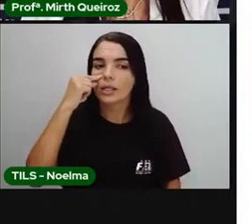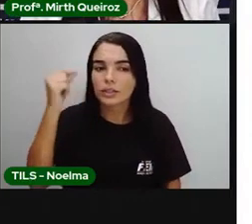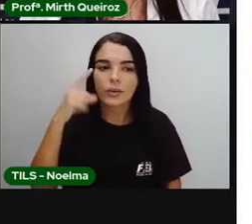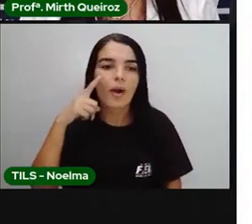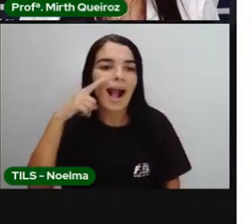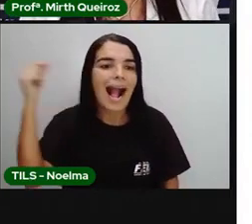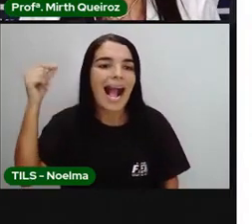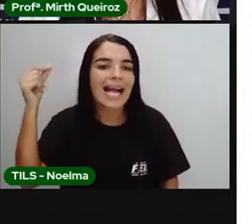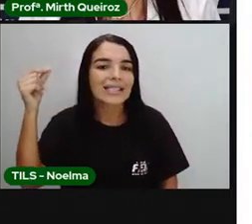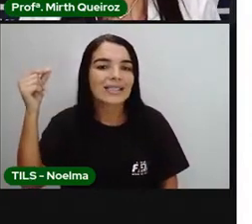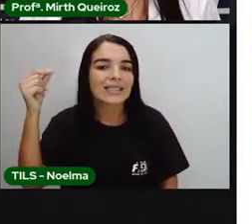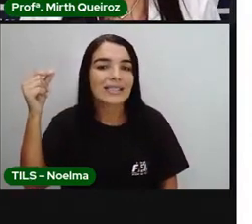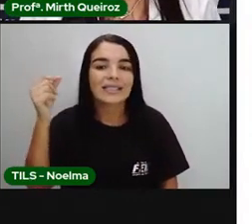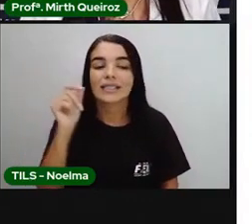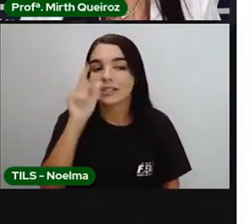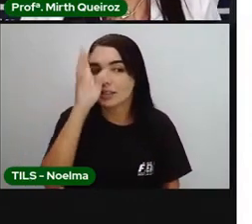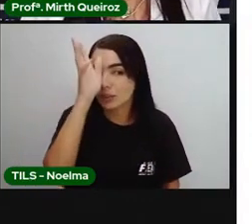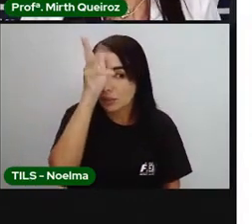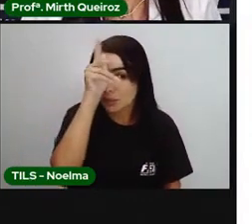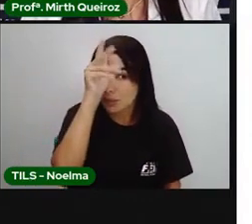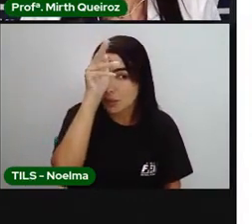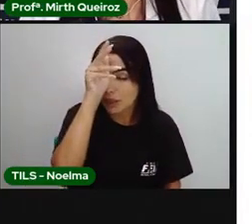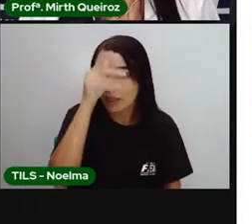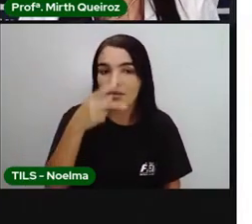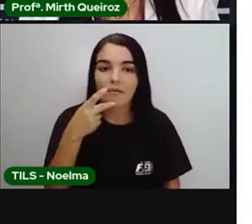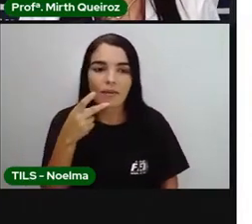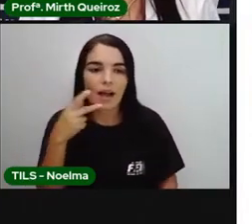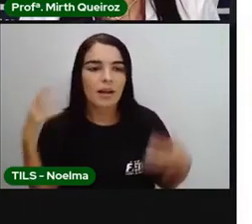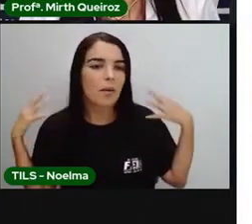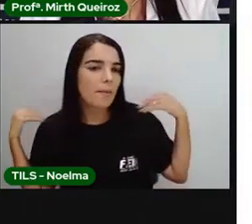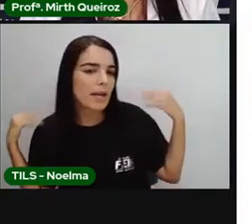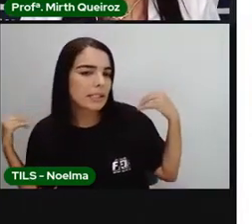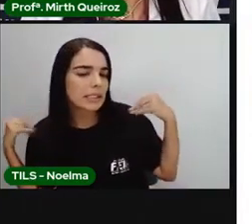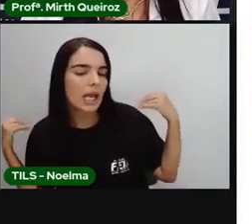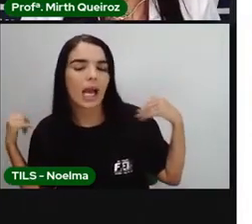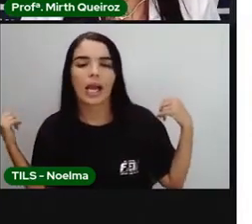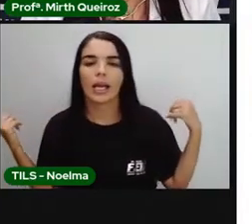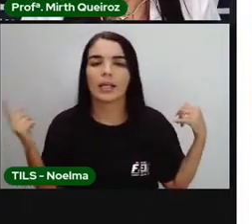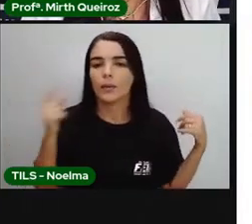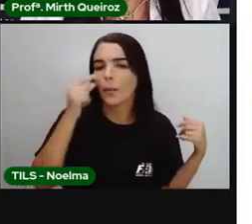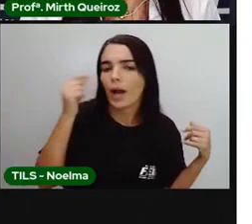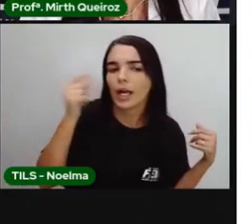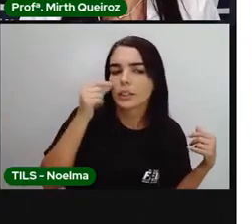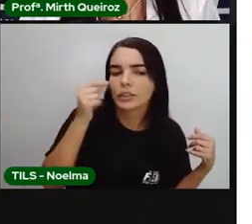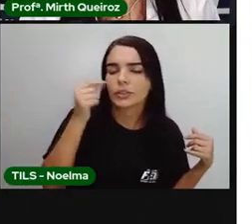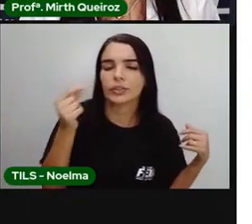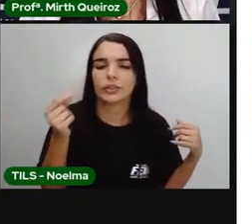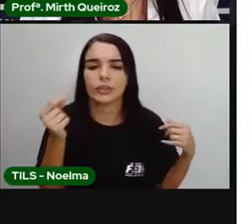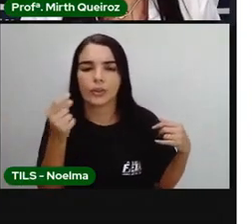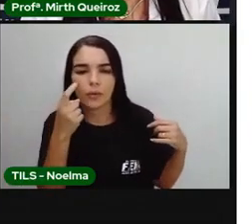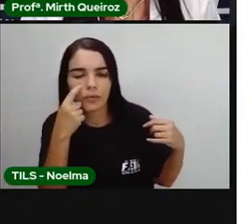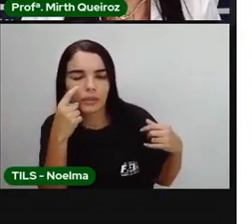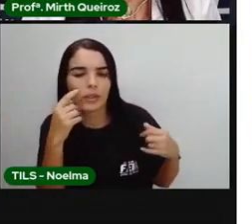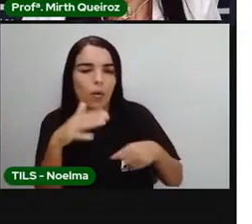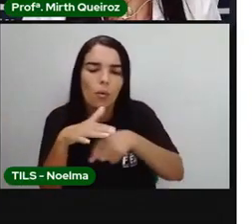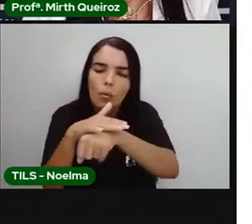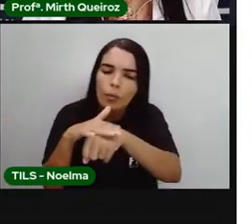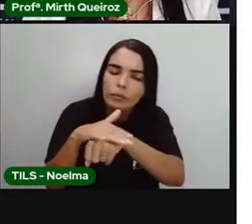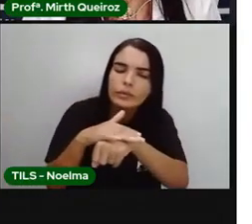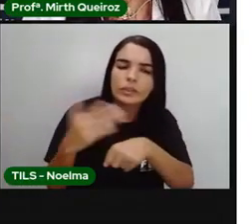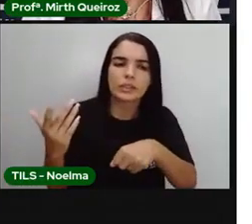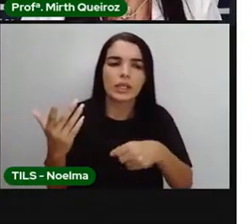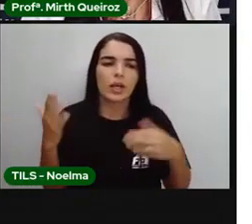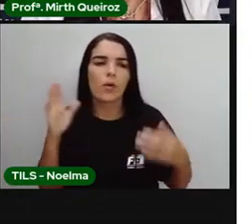o gato e o galo, né. Fala sobre o passeio que um ratinho, ele fez, onde ele foi conhecendo outros